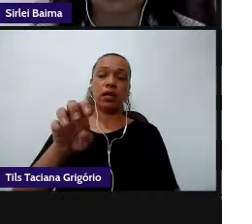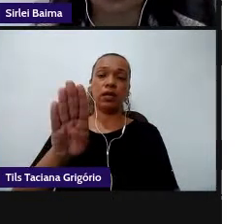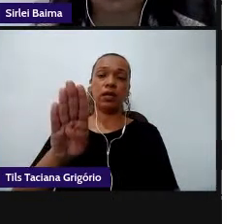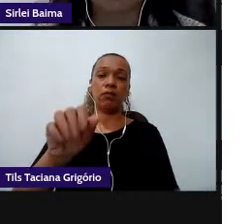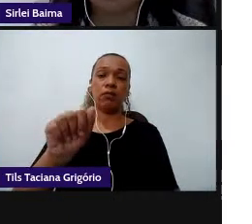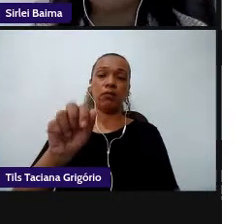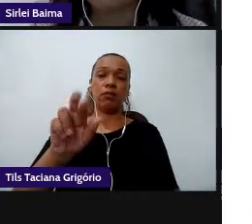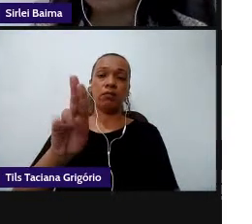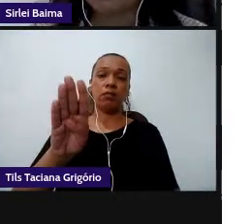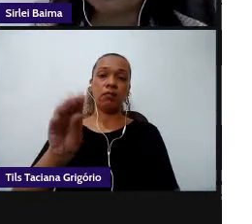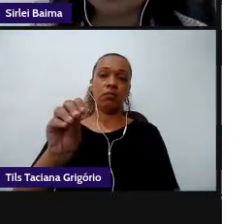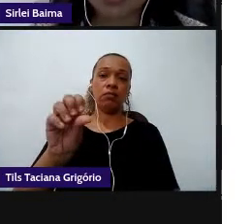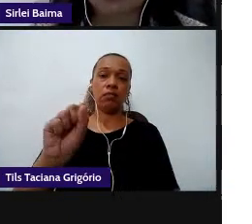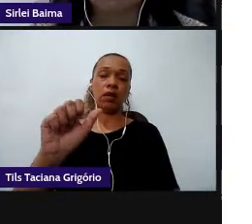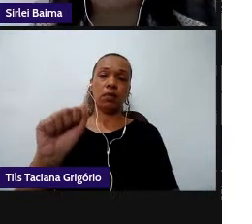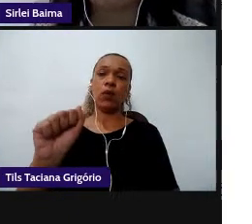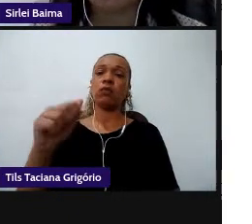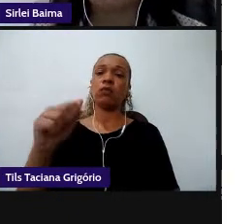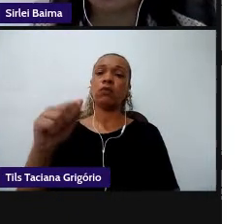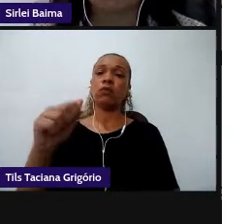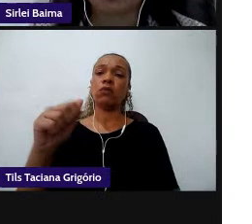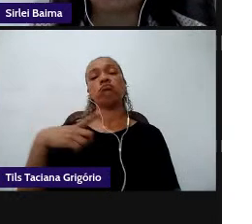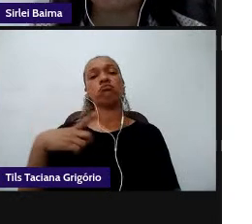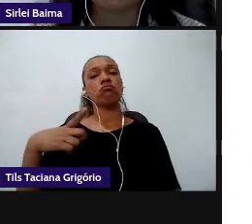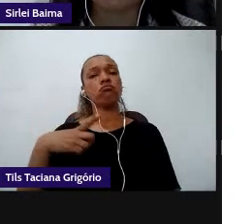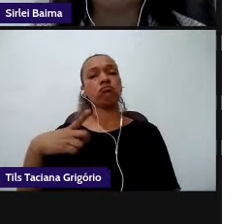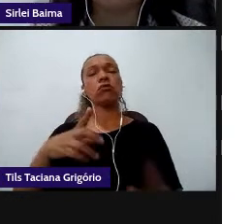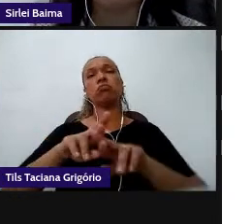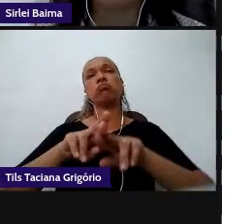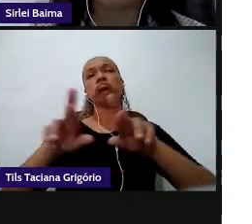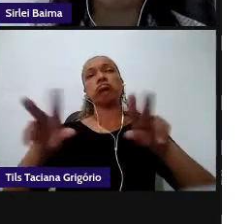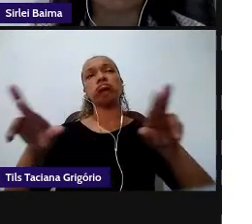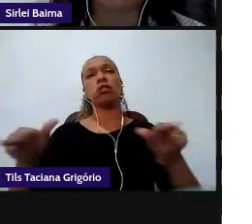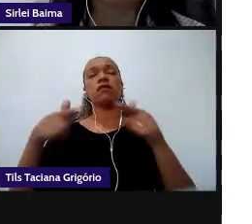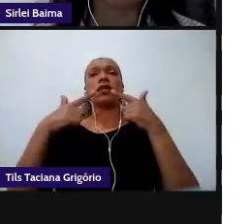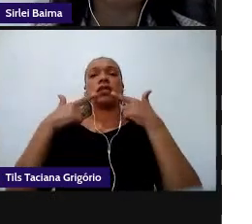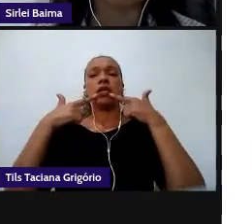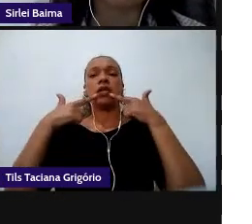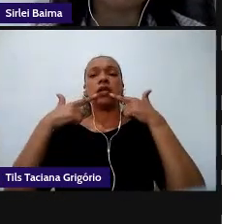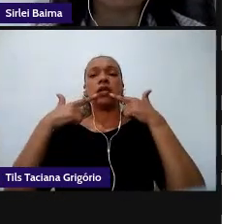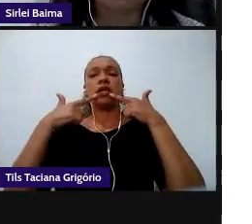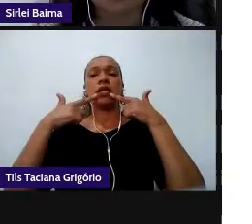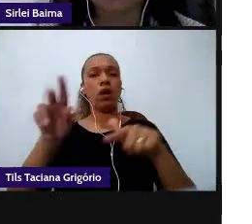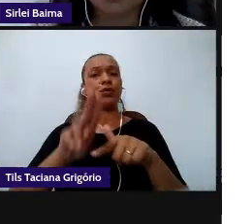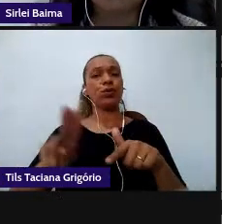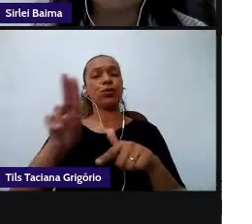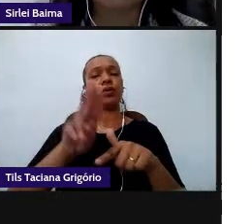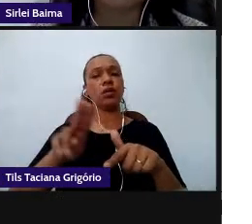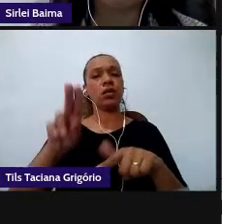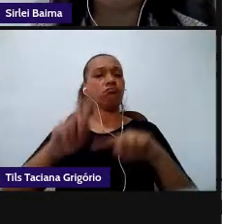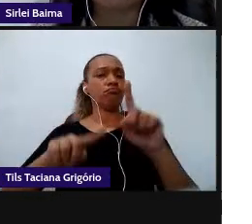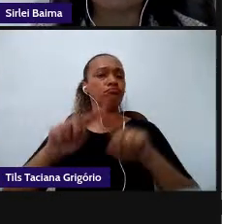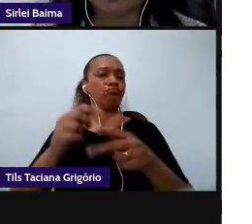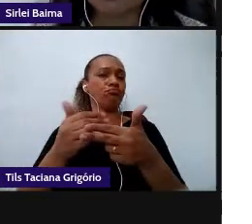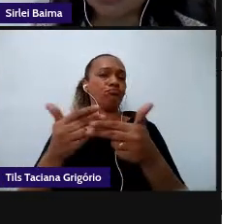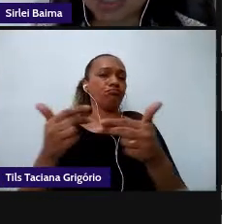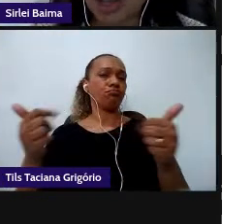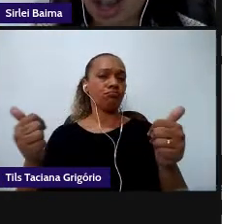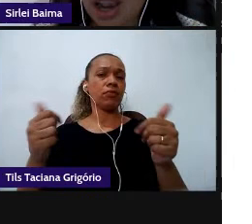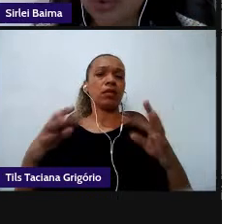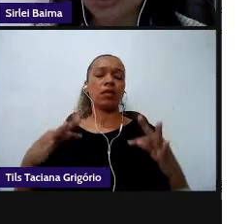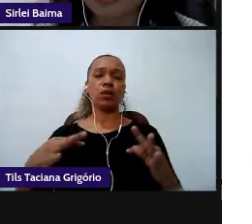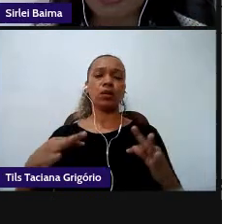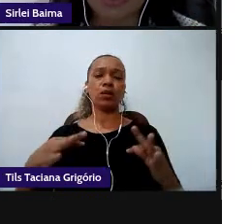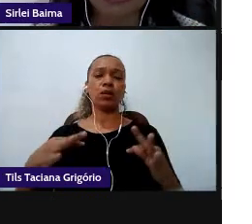multimidiáticas supondo um trato com diferentes linguagens e a utilização de várias ferramentas digitais a exemplo de edição